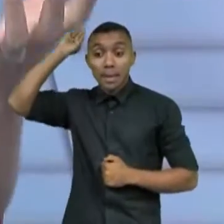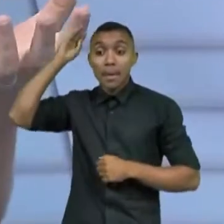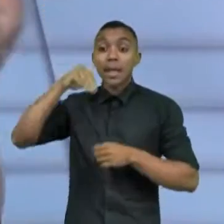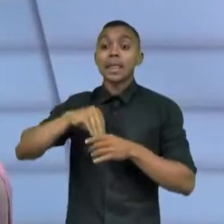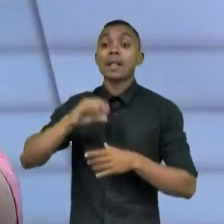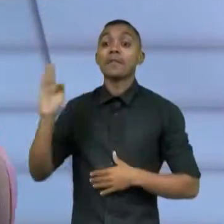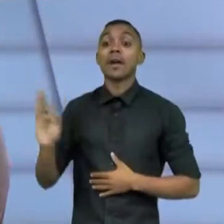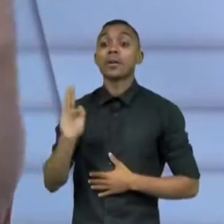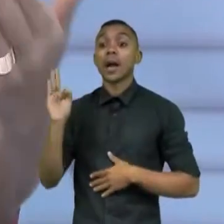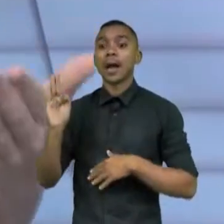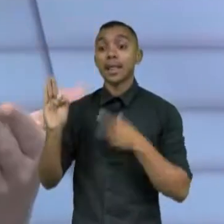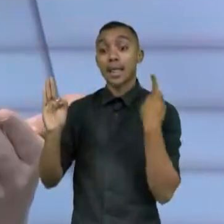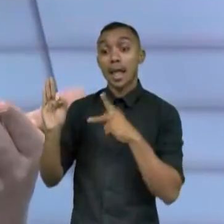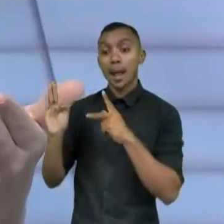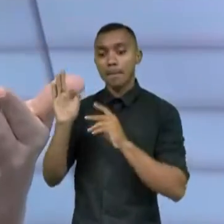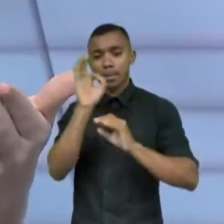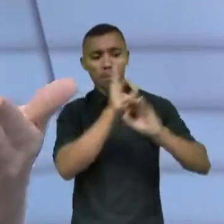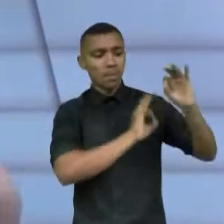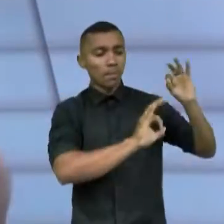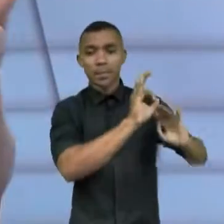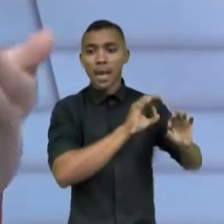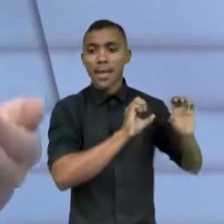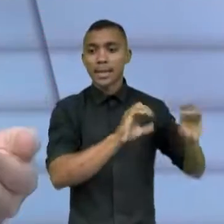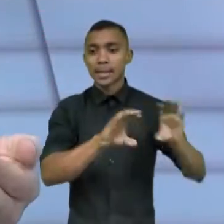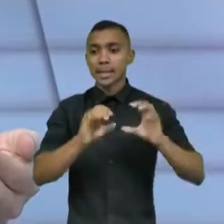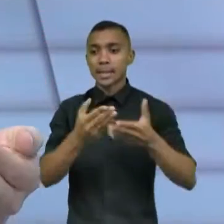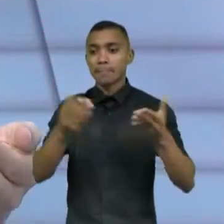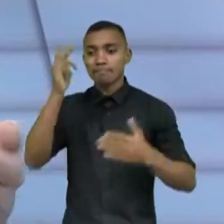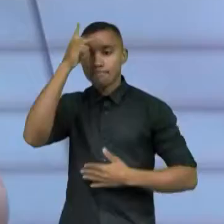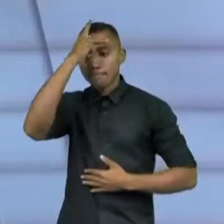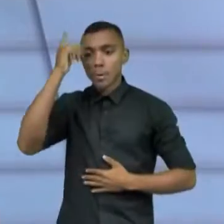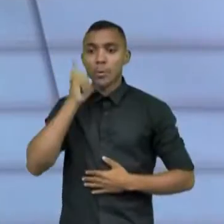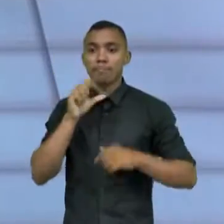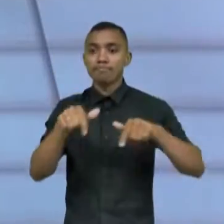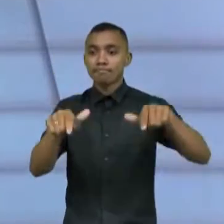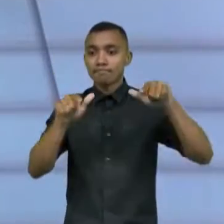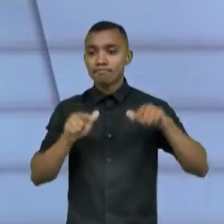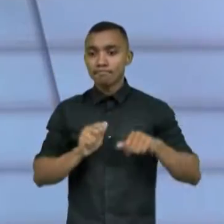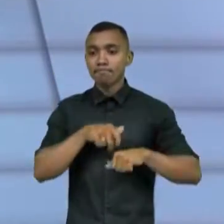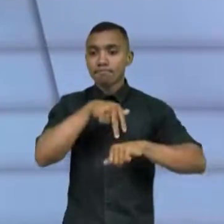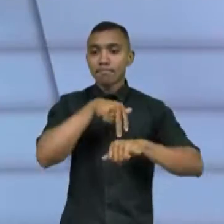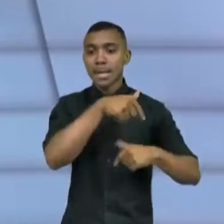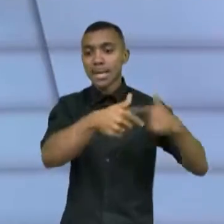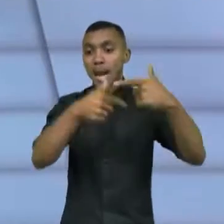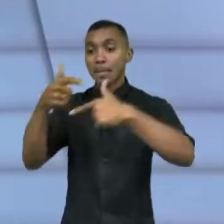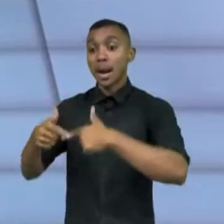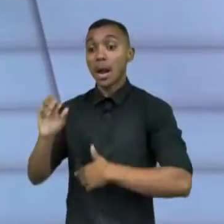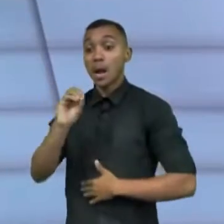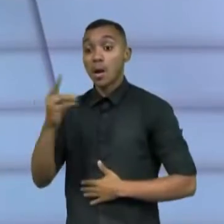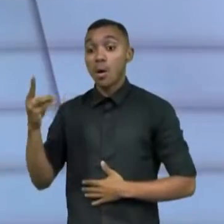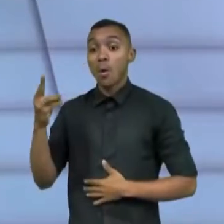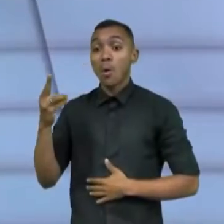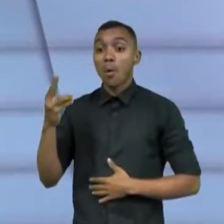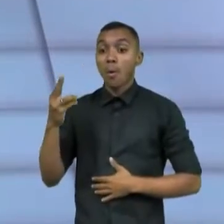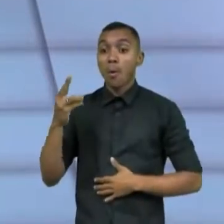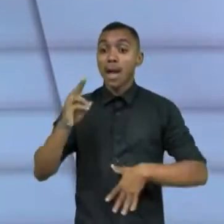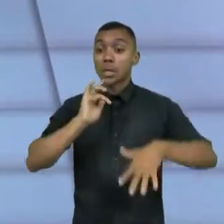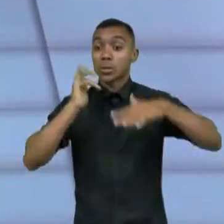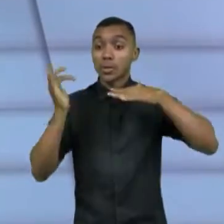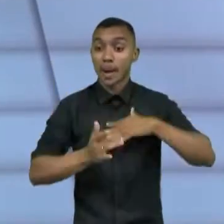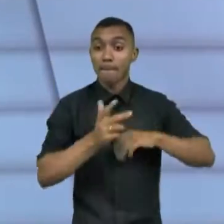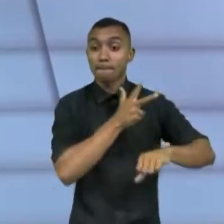como organizações que formam as pessoas que podem atuar nesse setor. É importante fortalecer a mídia, a imprensa,